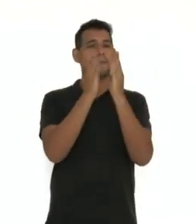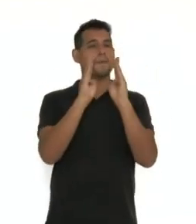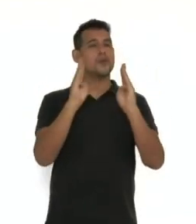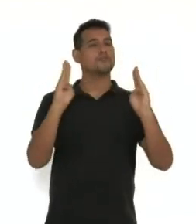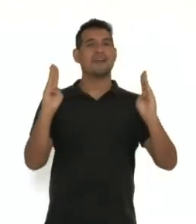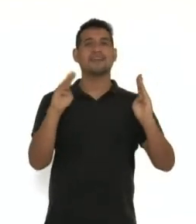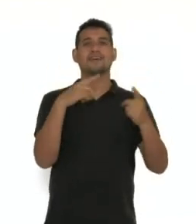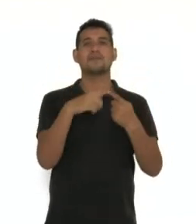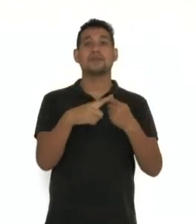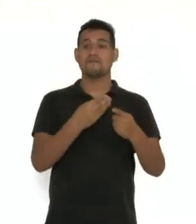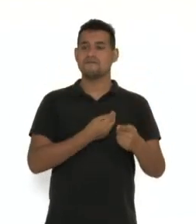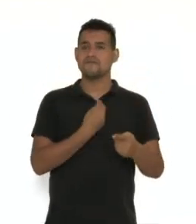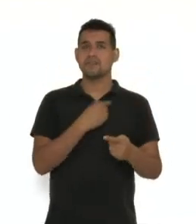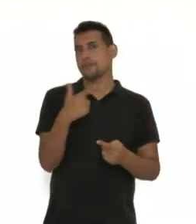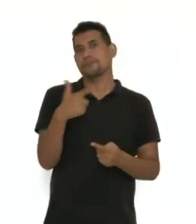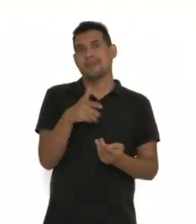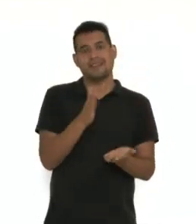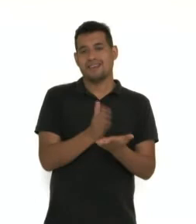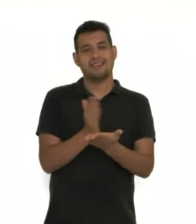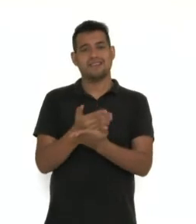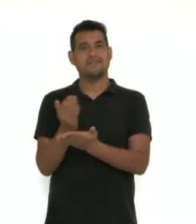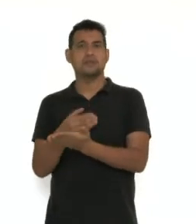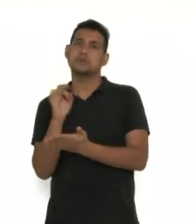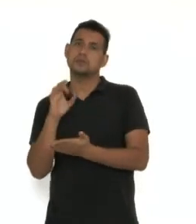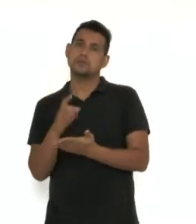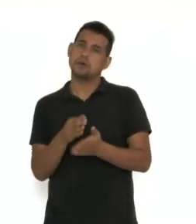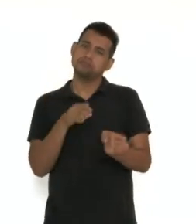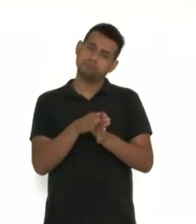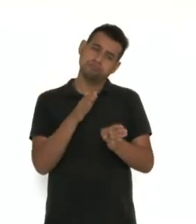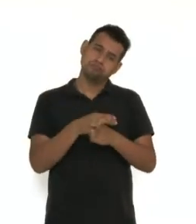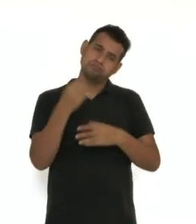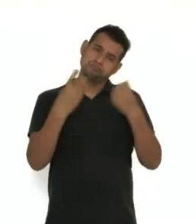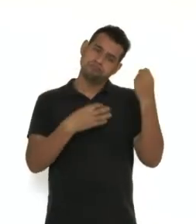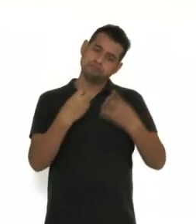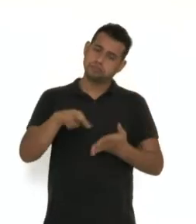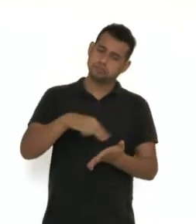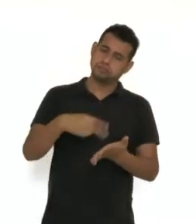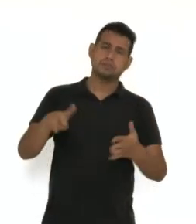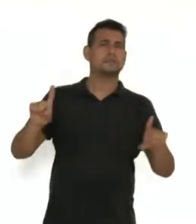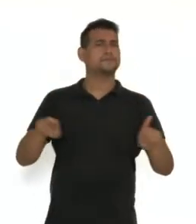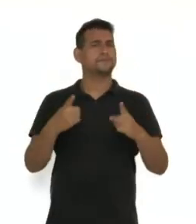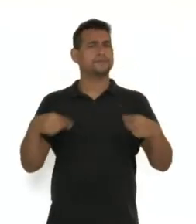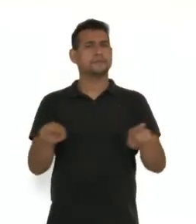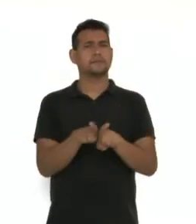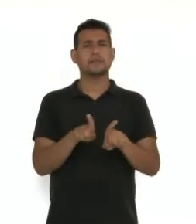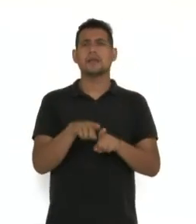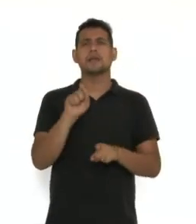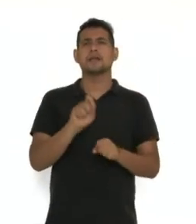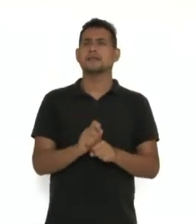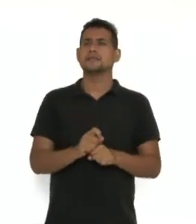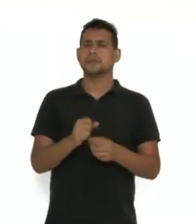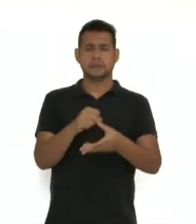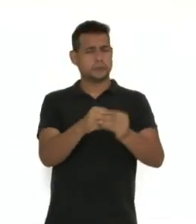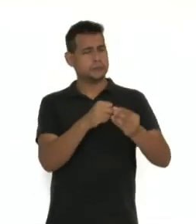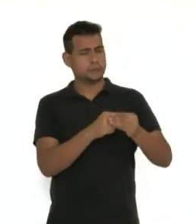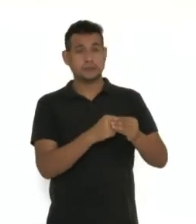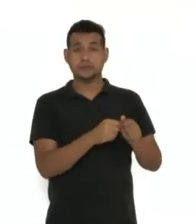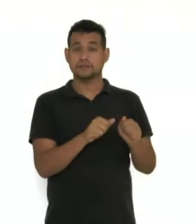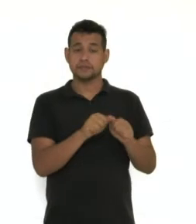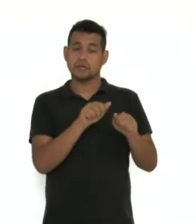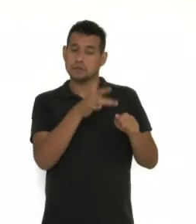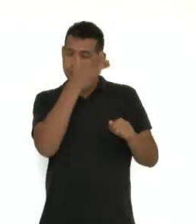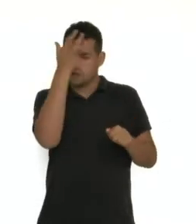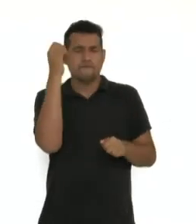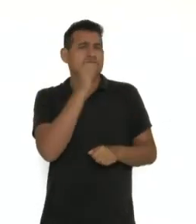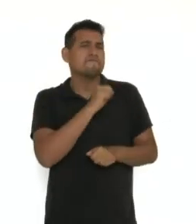conhecimento tradicional da língua, dos costumes, da dança, da música. Esse conhecimento se preserva nos mais velhos